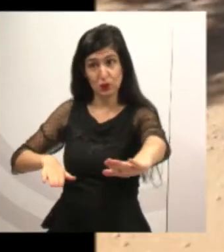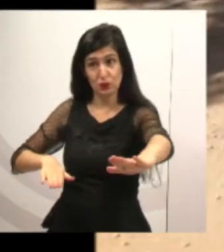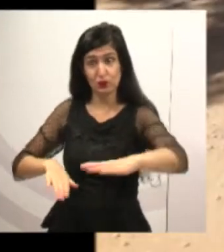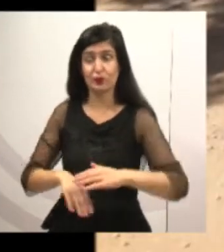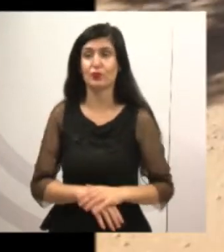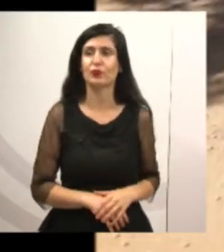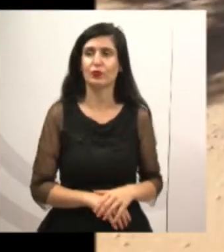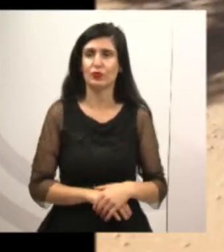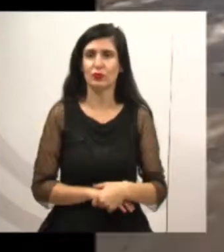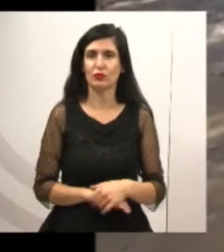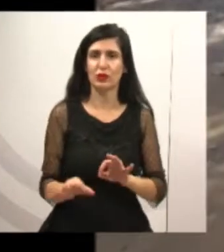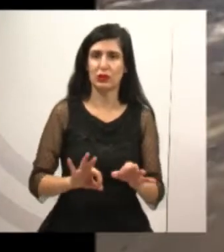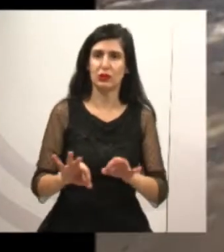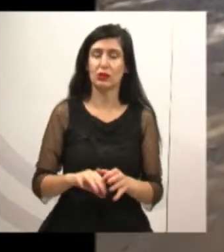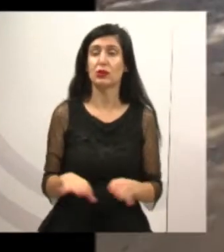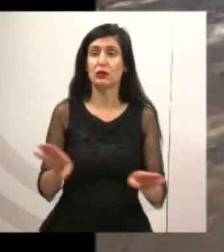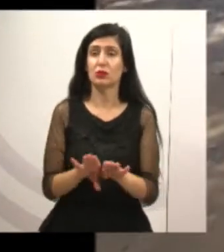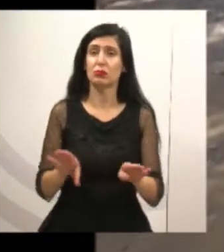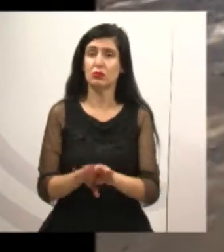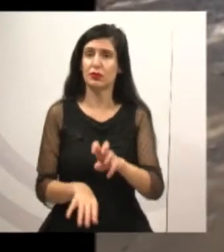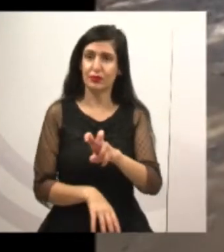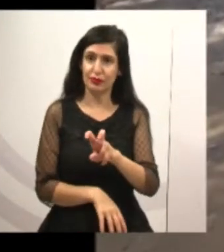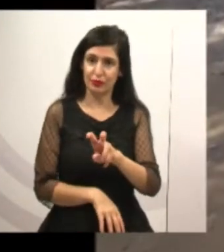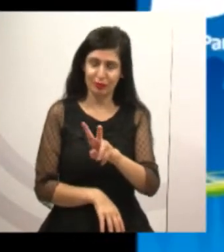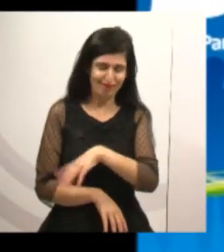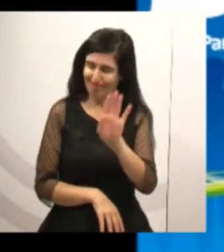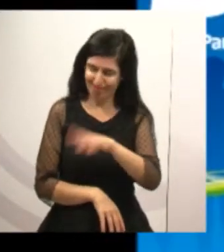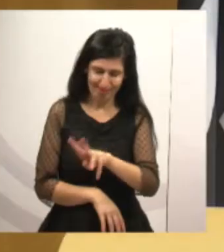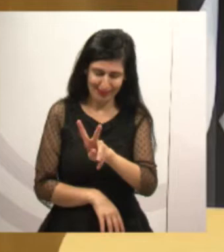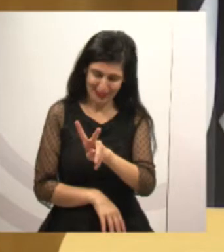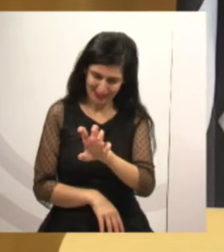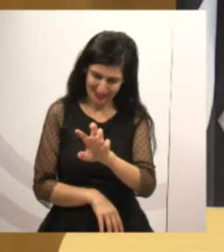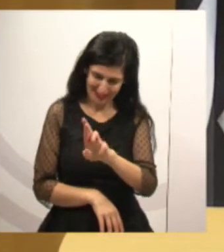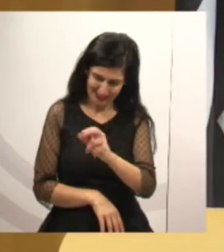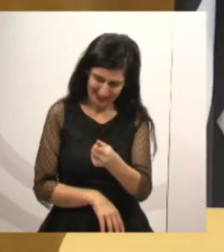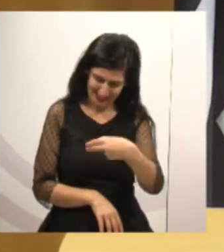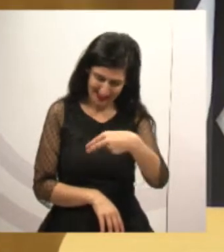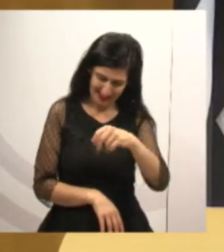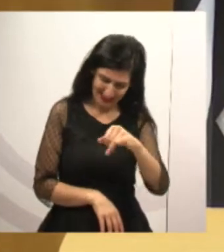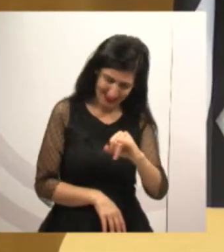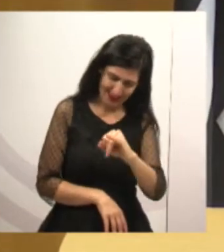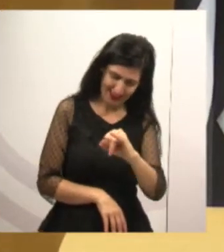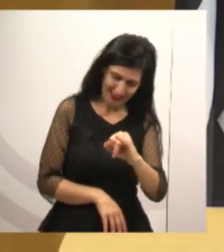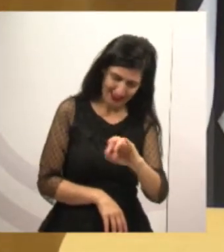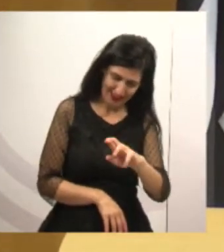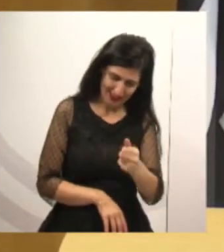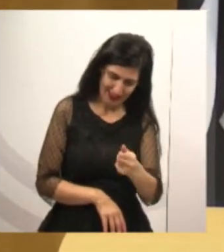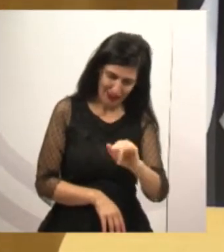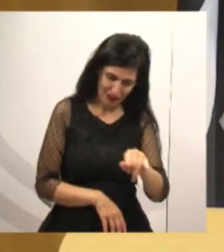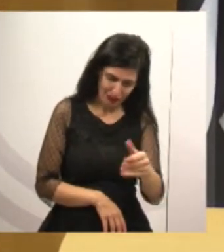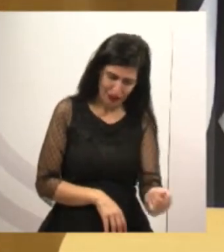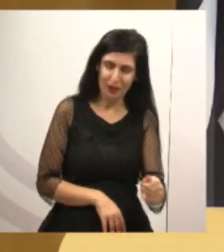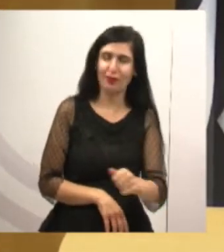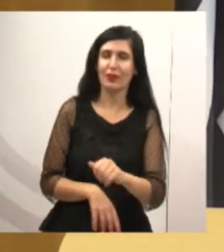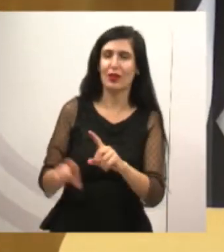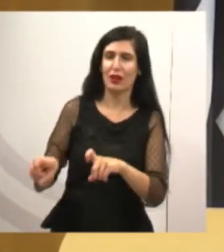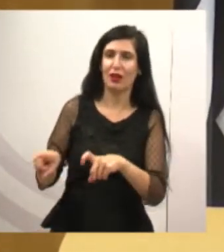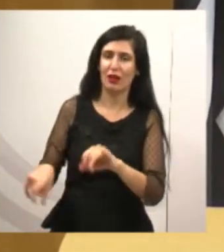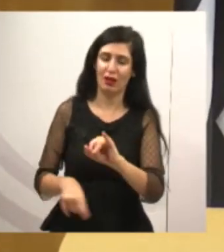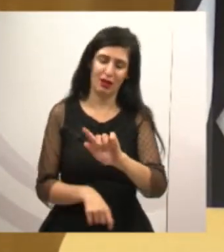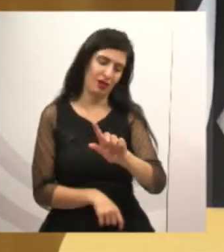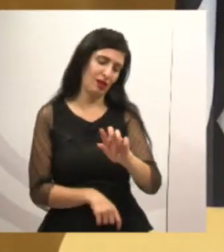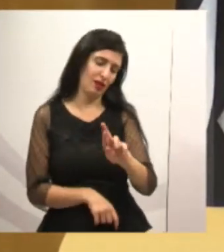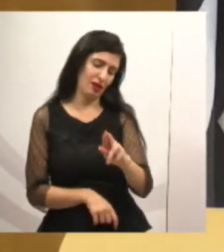Também não é diferente no Verenei Ijal e Irajá, também no Jardim Colinas, as Chacras de Garapés. Com essa